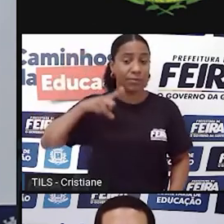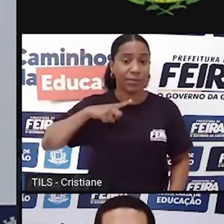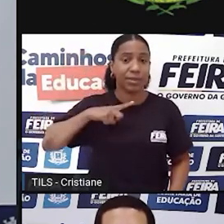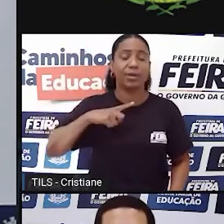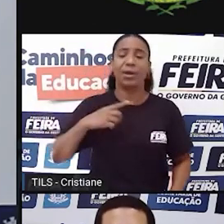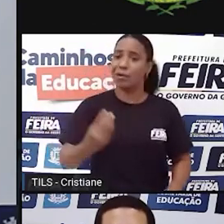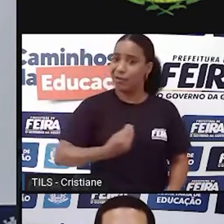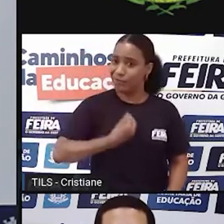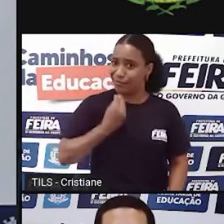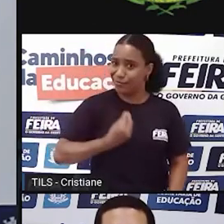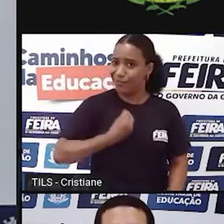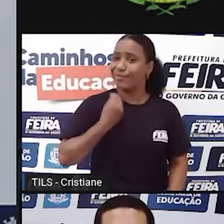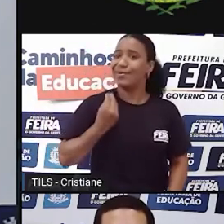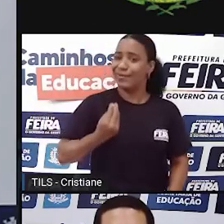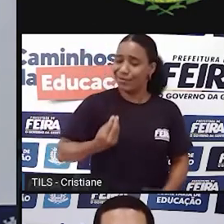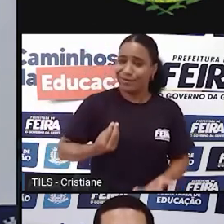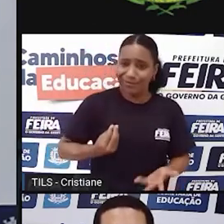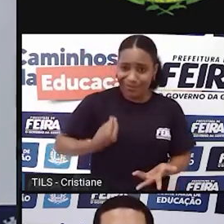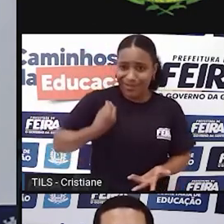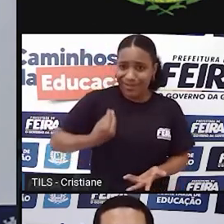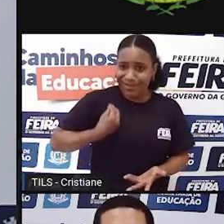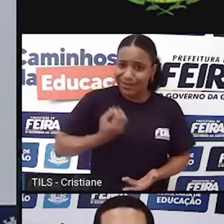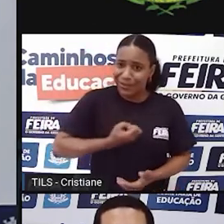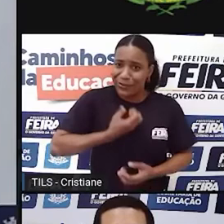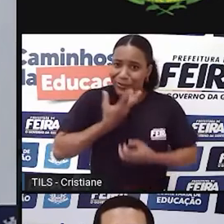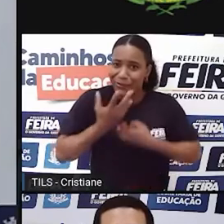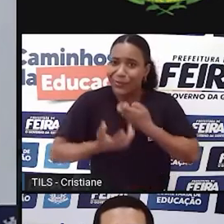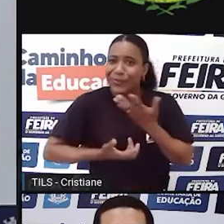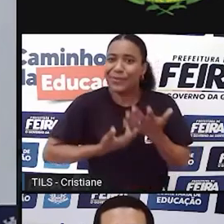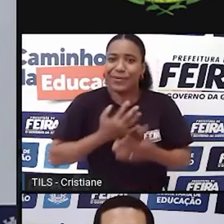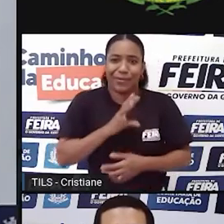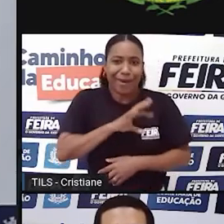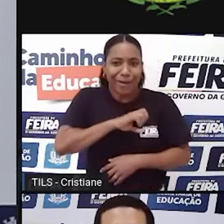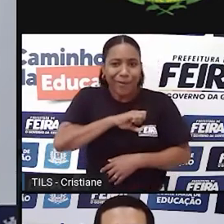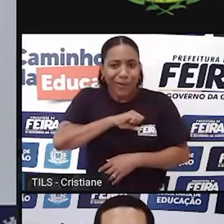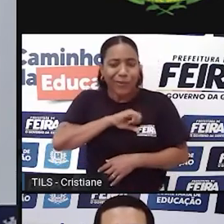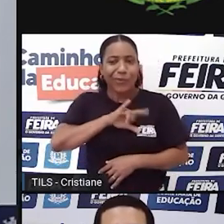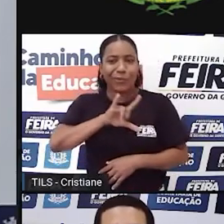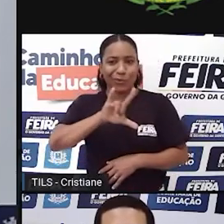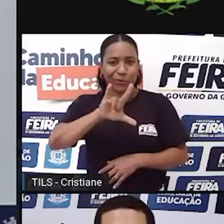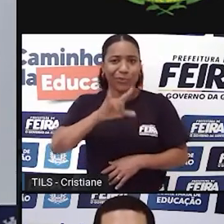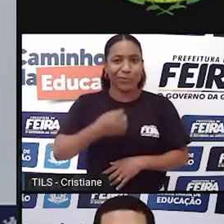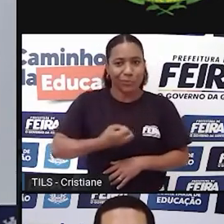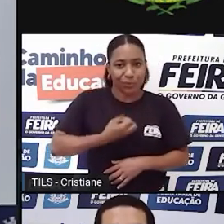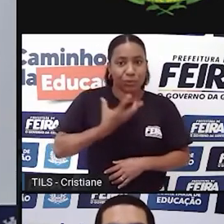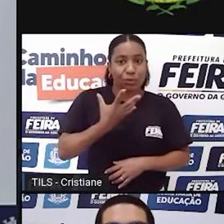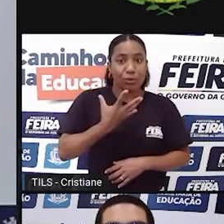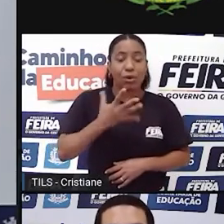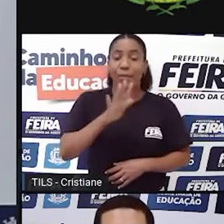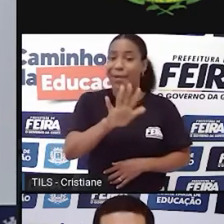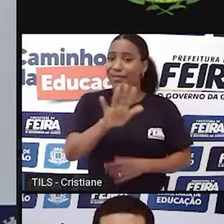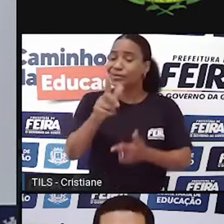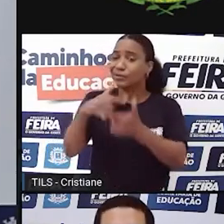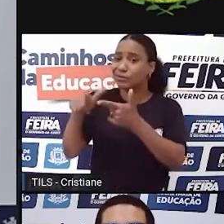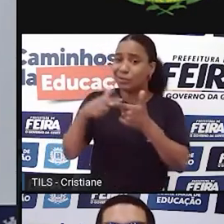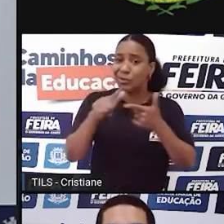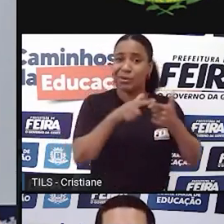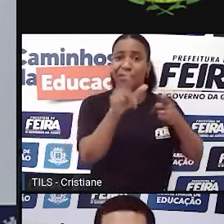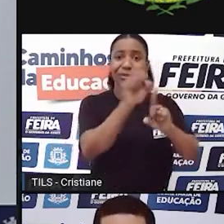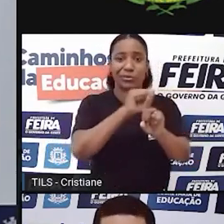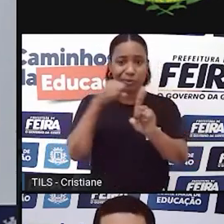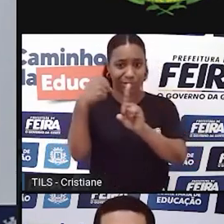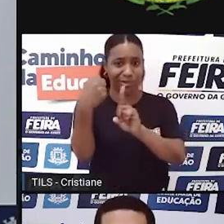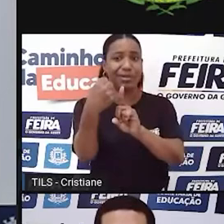amor, escrevo também, mas falar dos problemas sociais, do que está na nossa sociedade, na